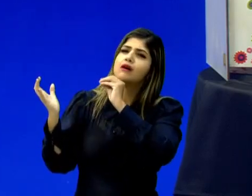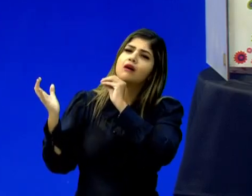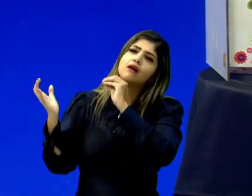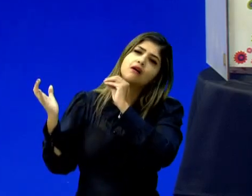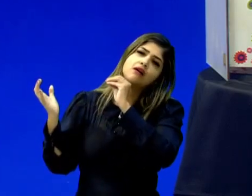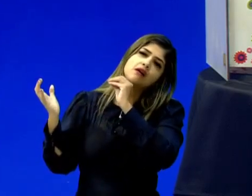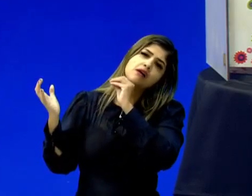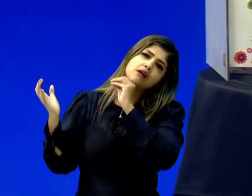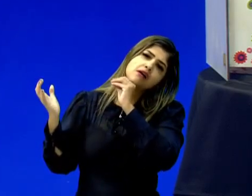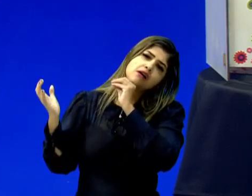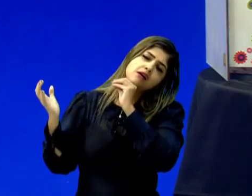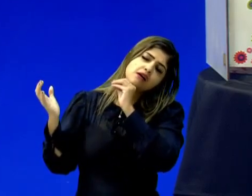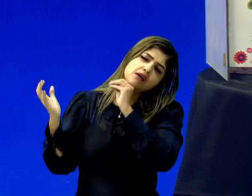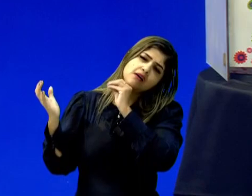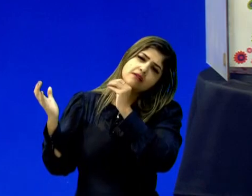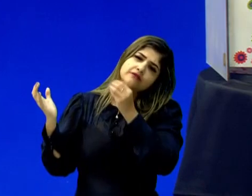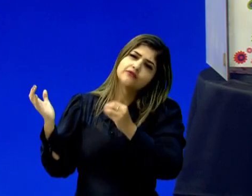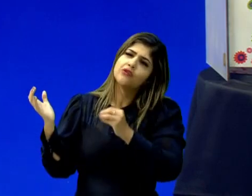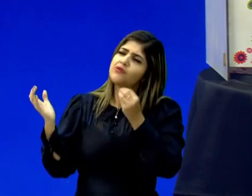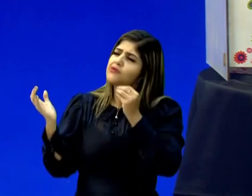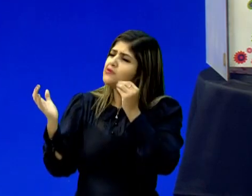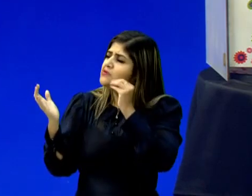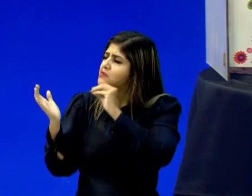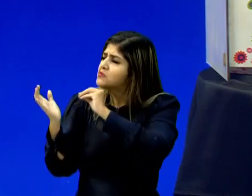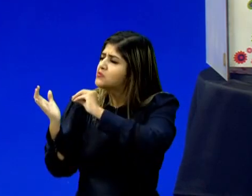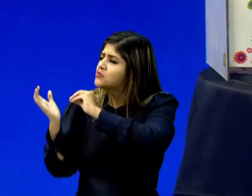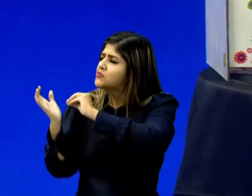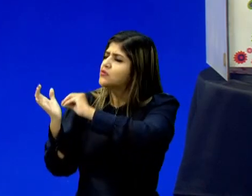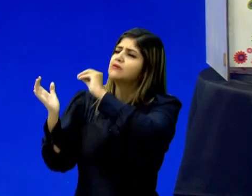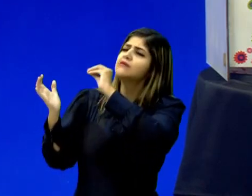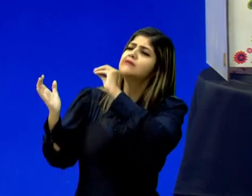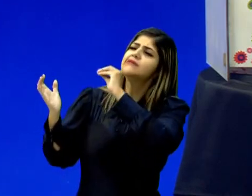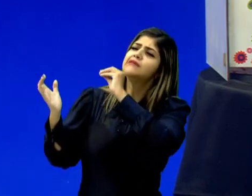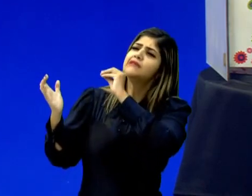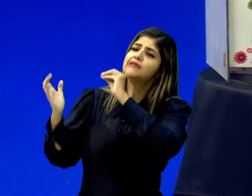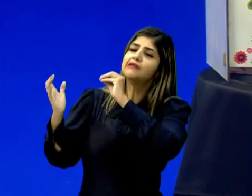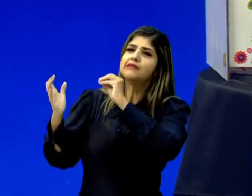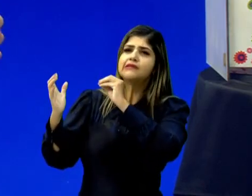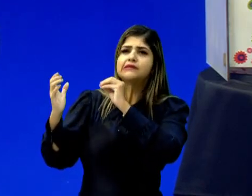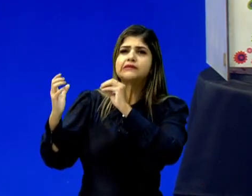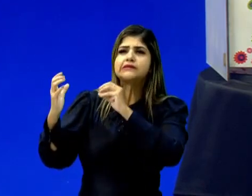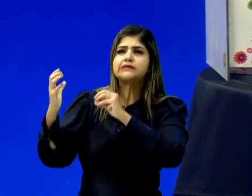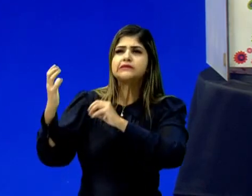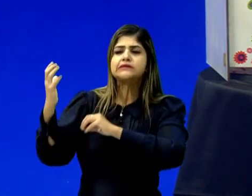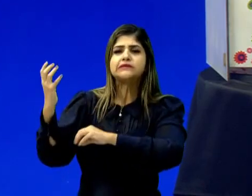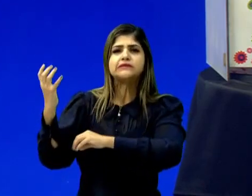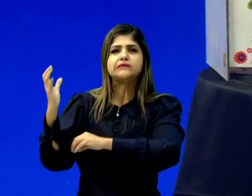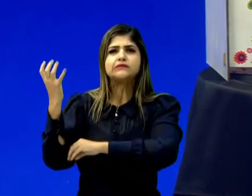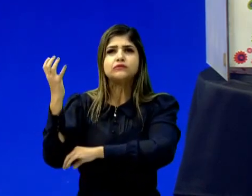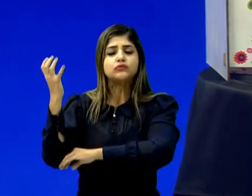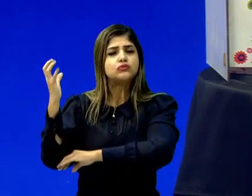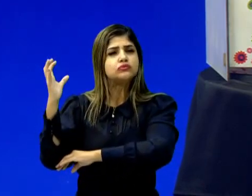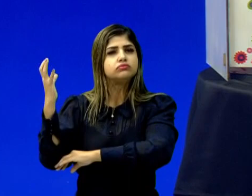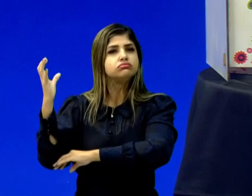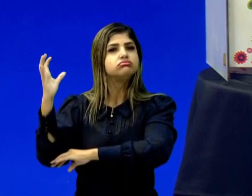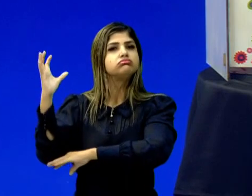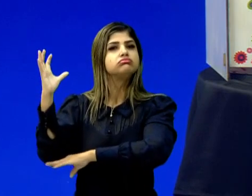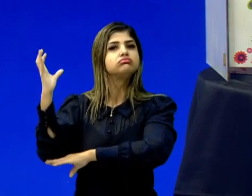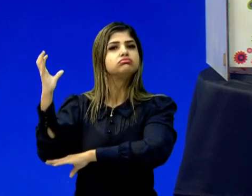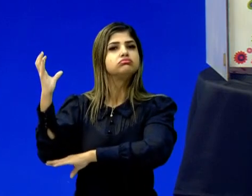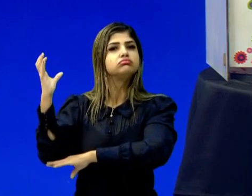Ai, deu um beijo na Margarida. A Margarida parou de tremer.